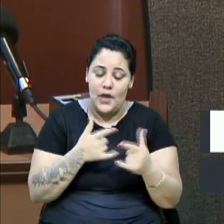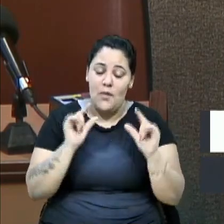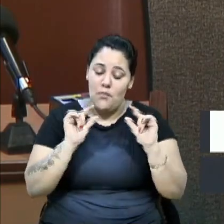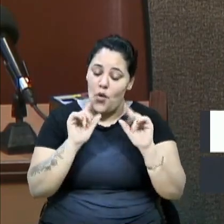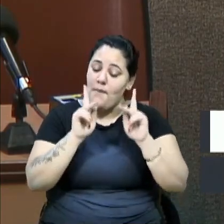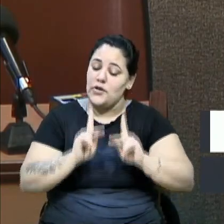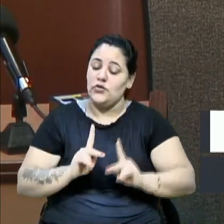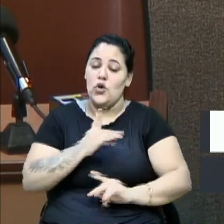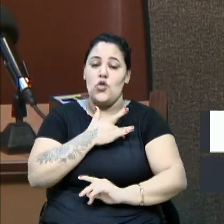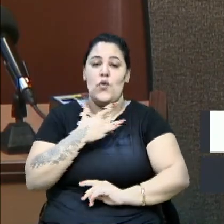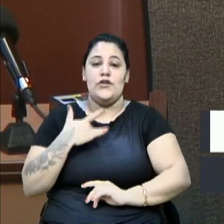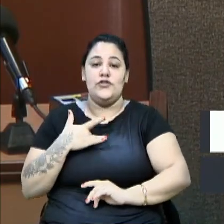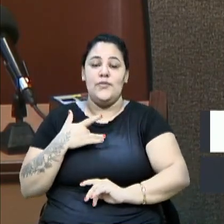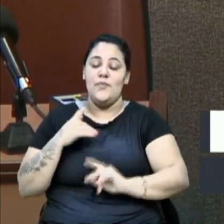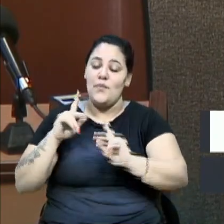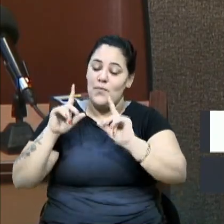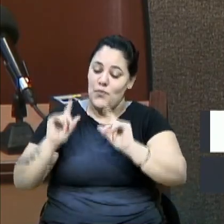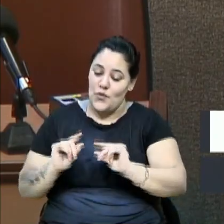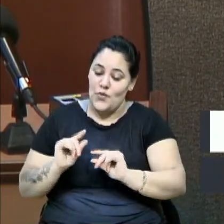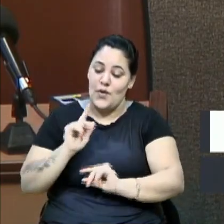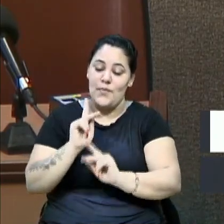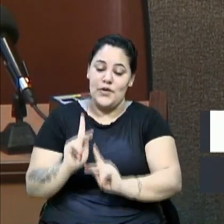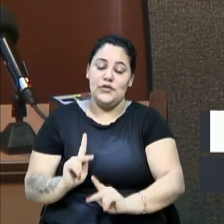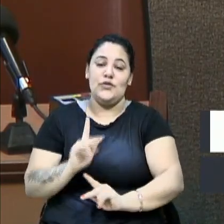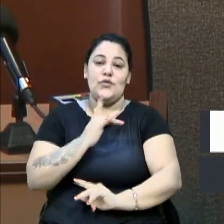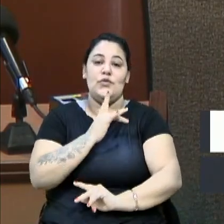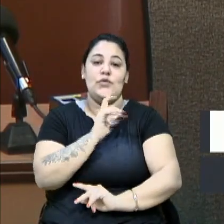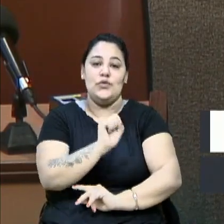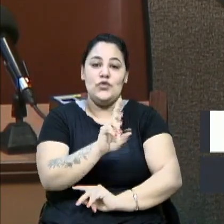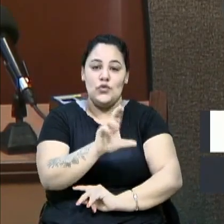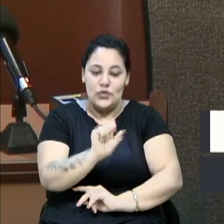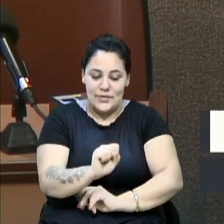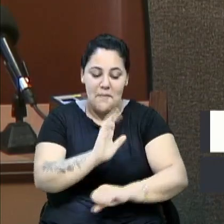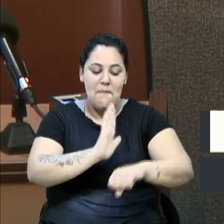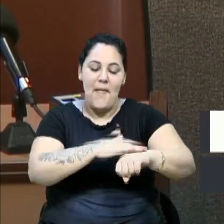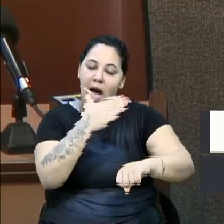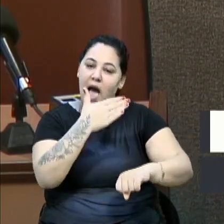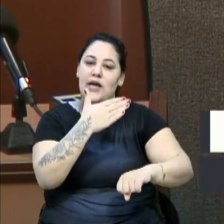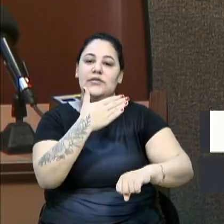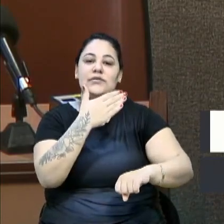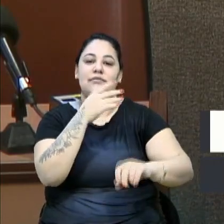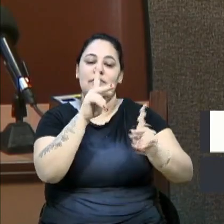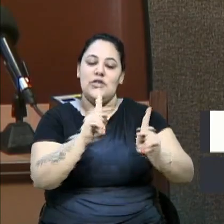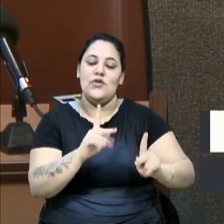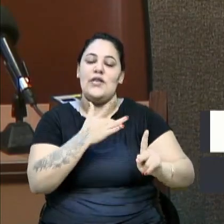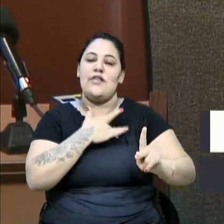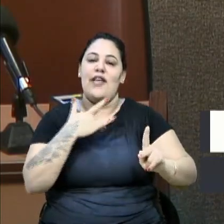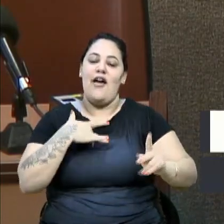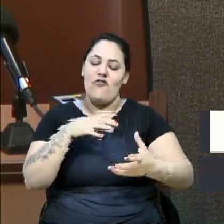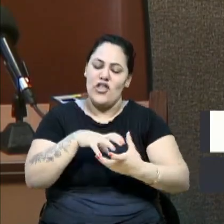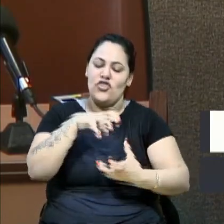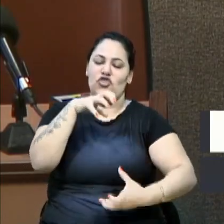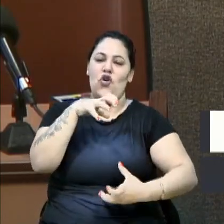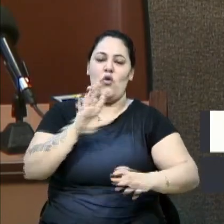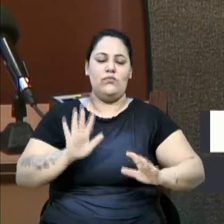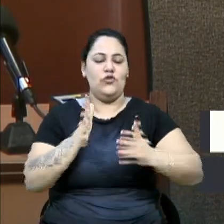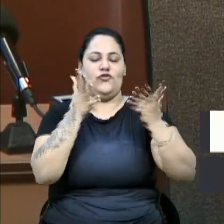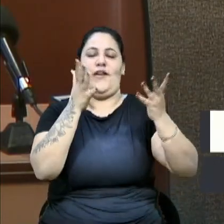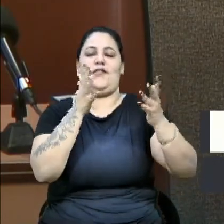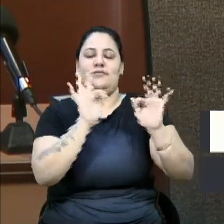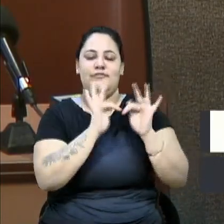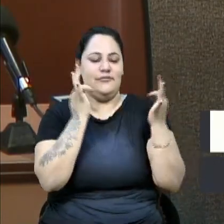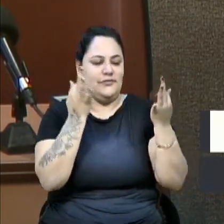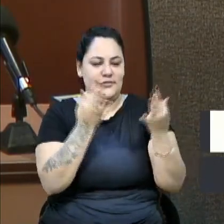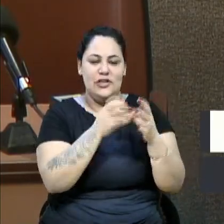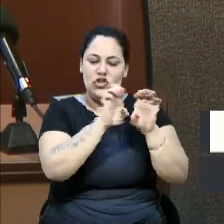é menos gente no SUS, é mais pessoas saudáveis, são mais idosos ativos, são famílias melhores e